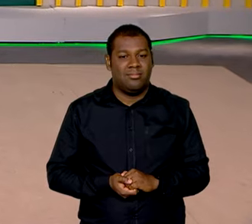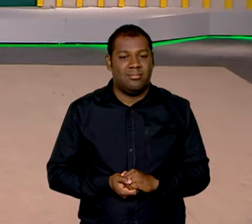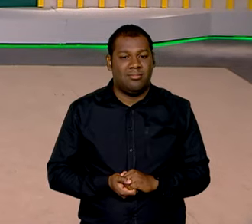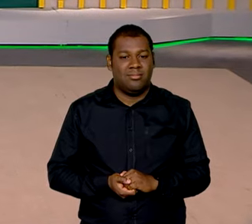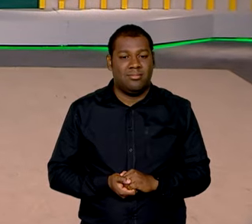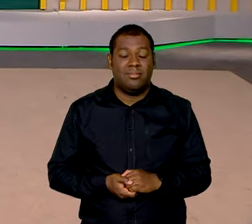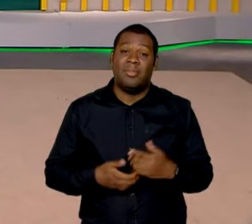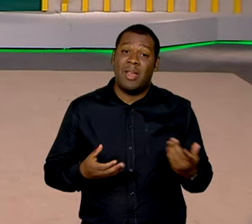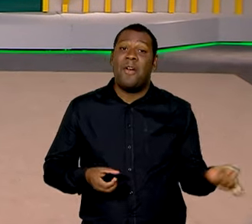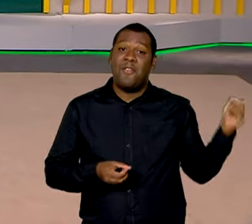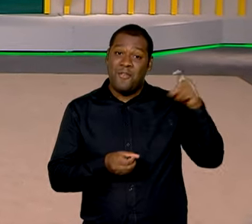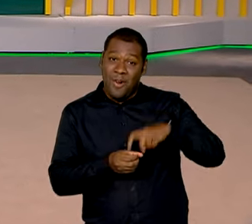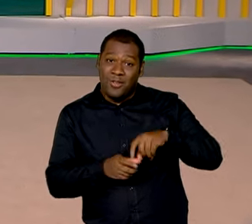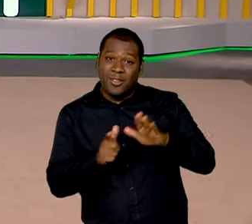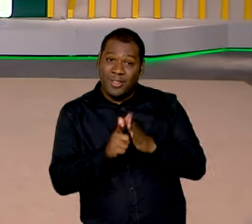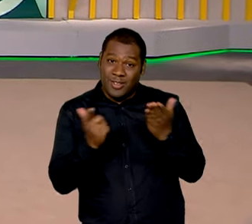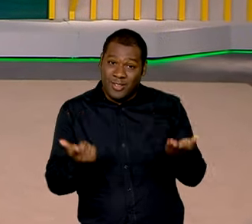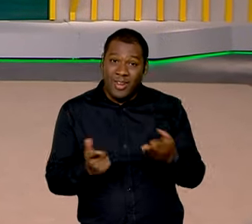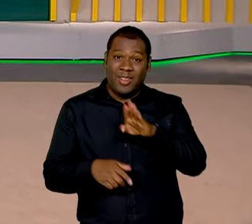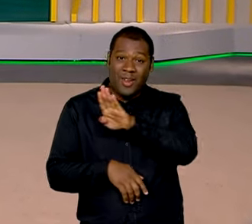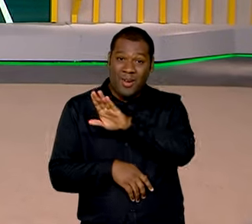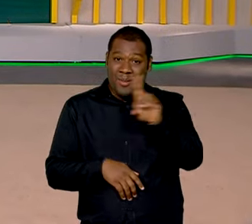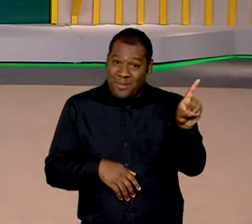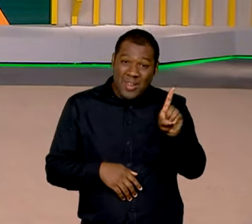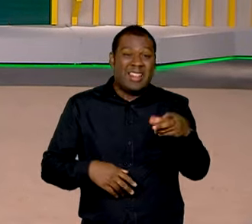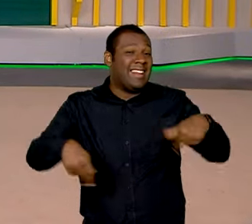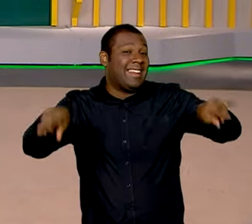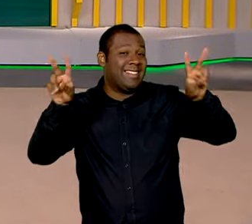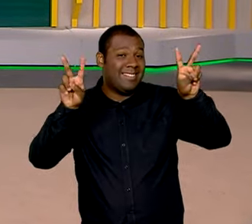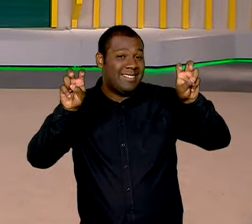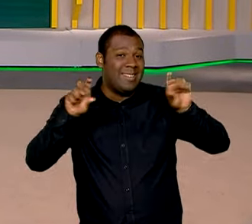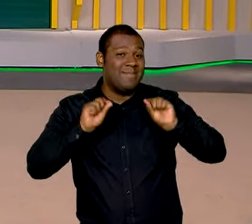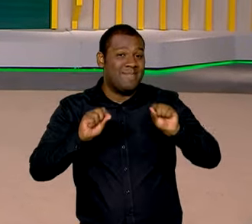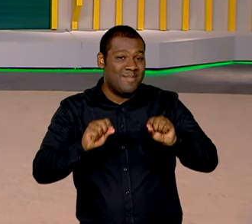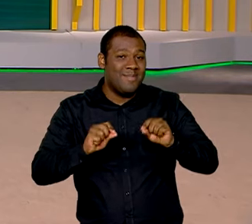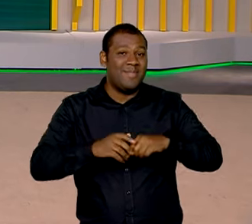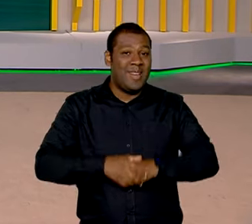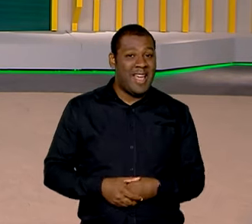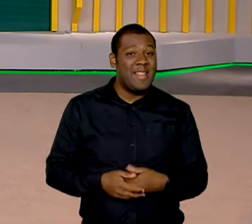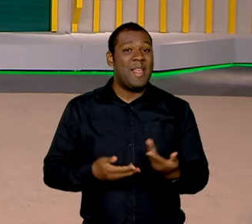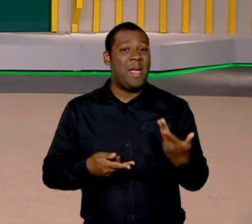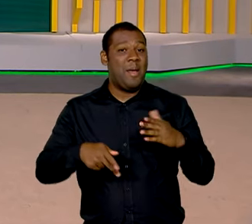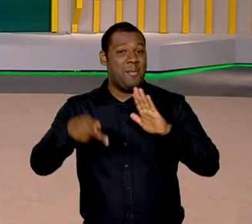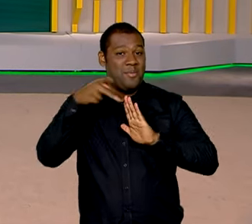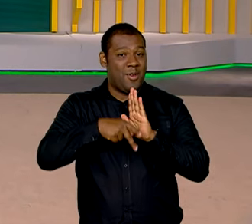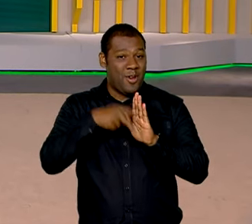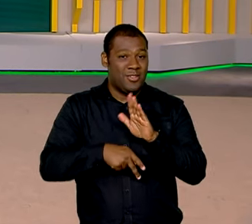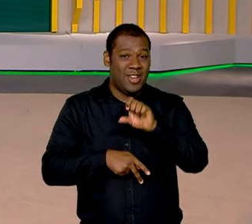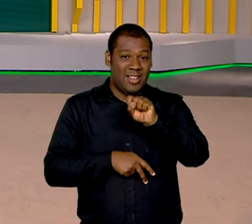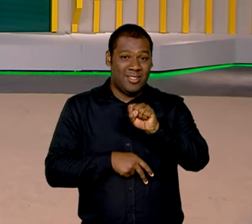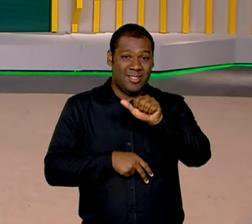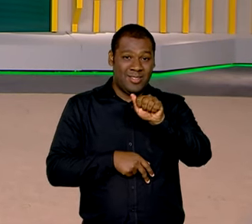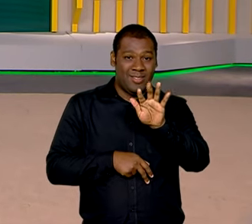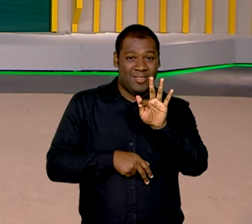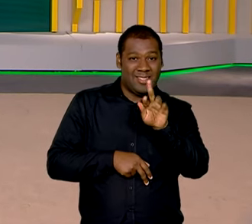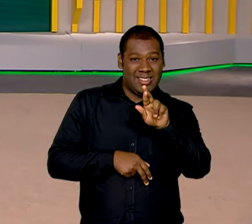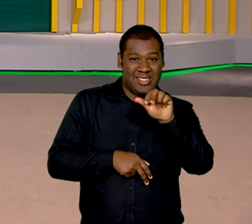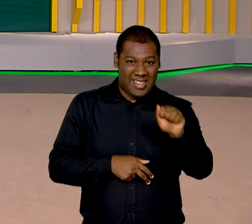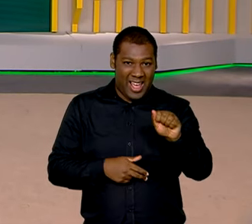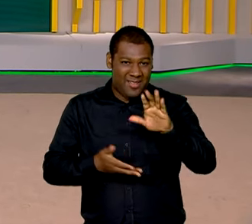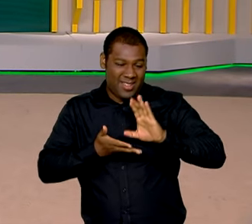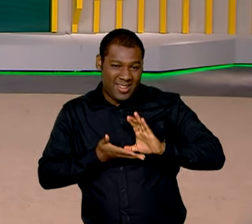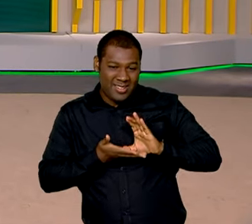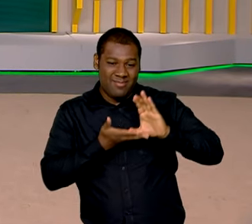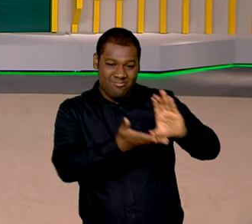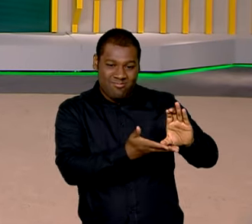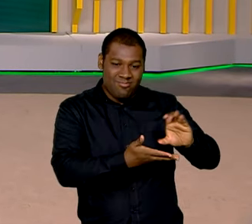Já estamos de volta e o nosso assunto agora aqui no Brasil em Dia é o escoamento da safra agrícola que já está sendo colhida por todo o